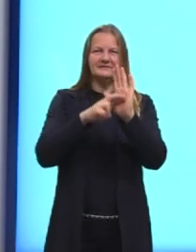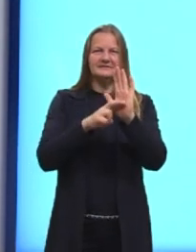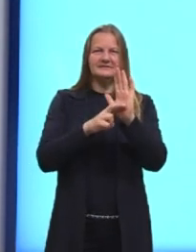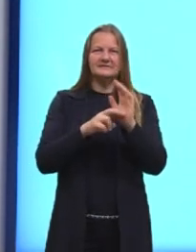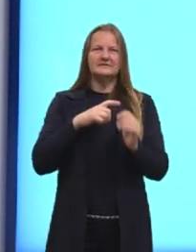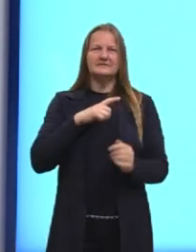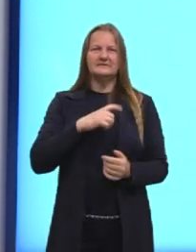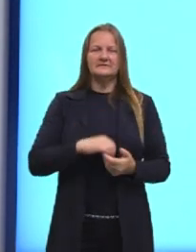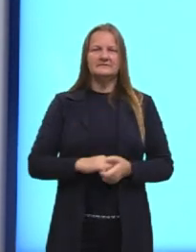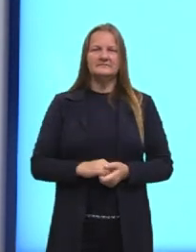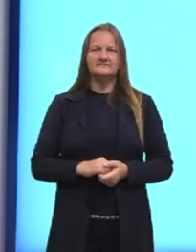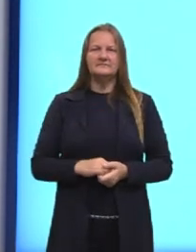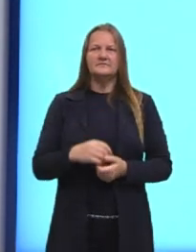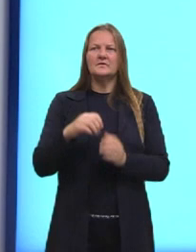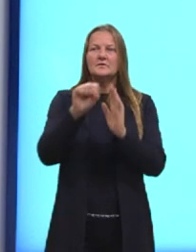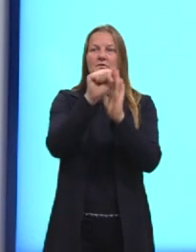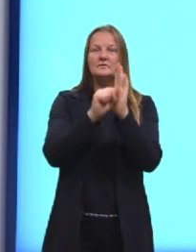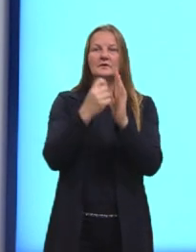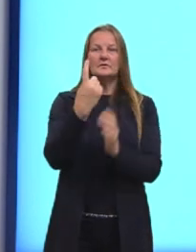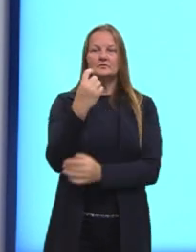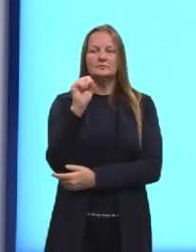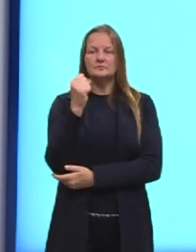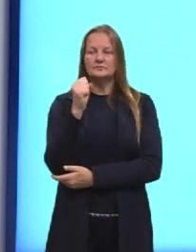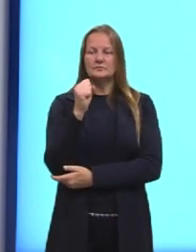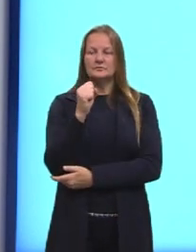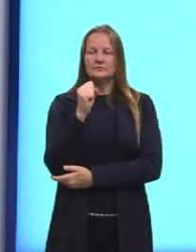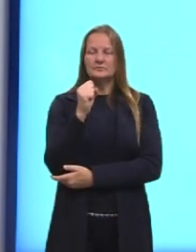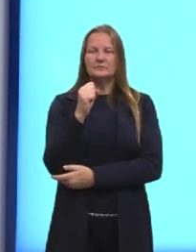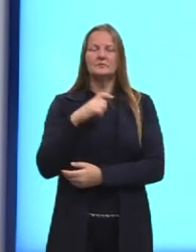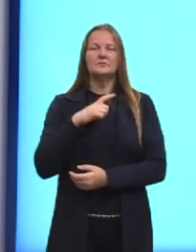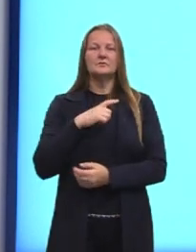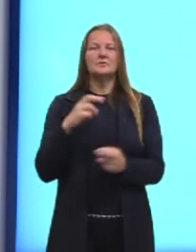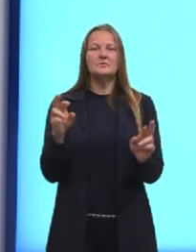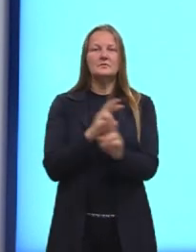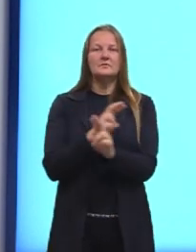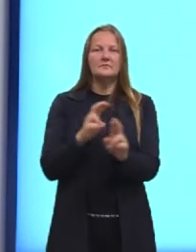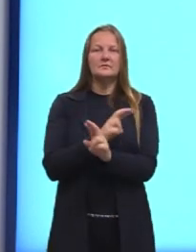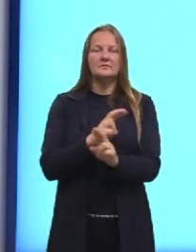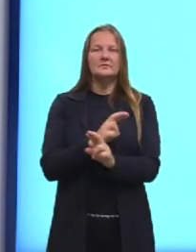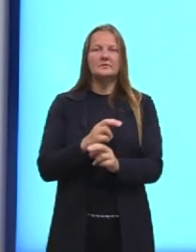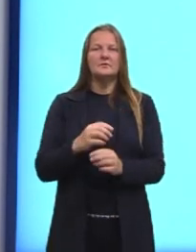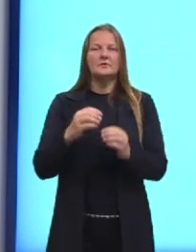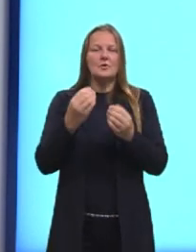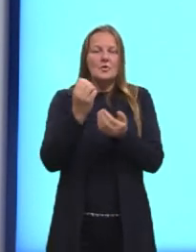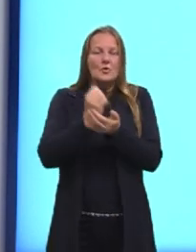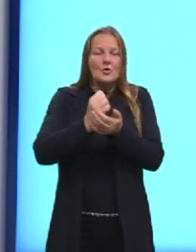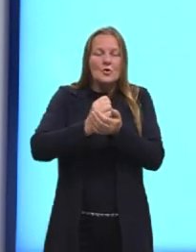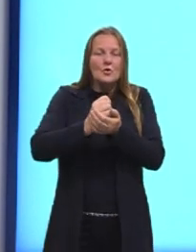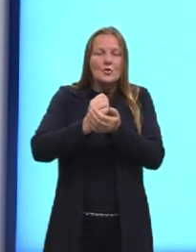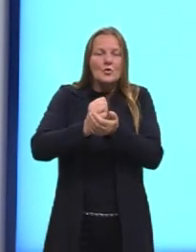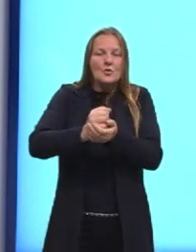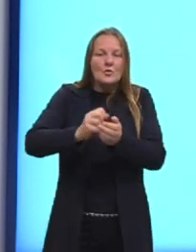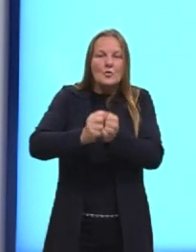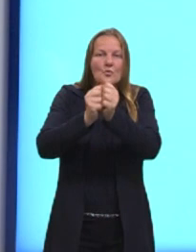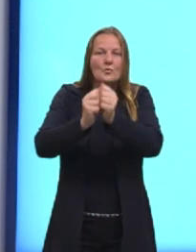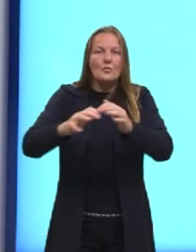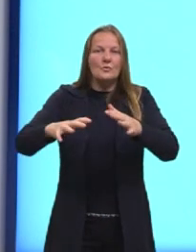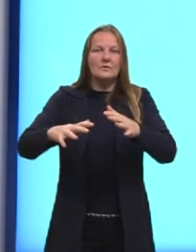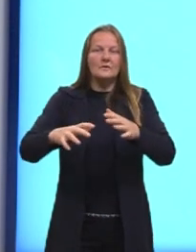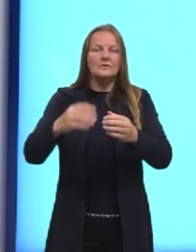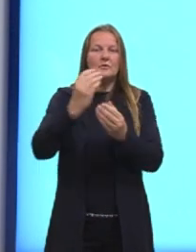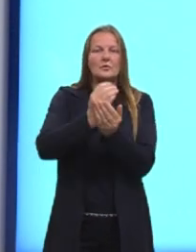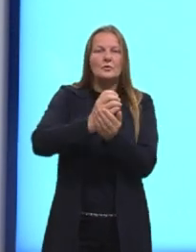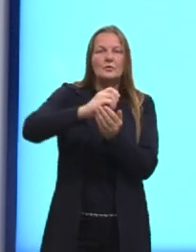do século XVIII, o estudo sobre jogos envolvendo dados e cartas fez com que as teorias de